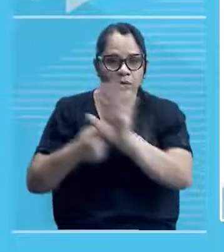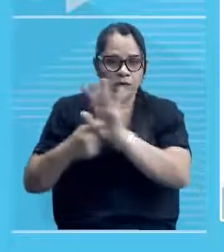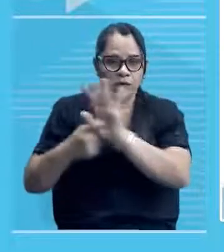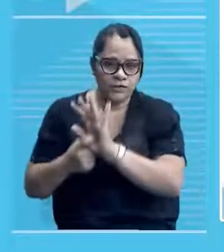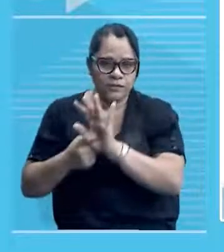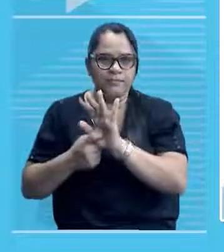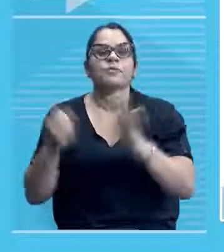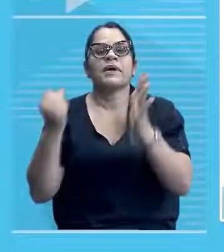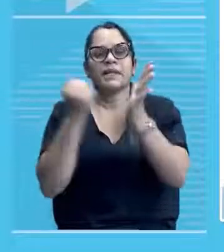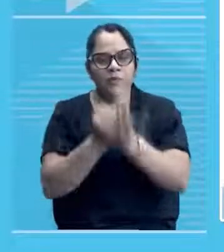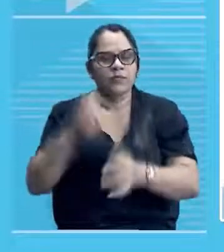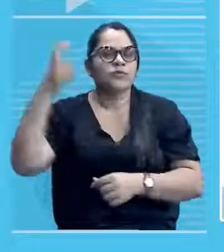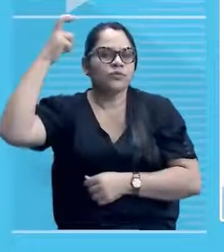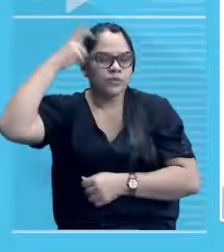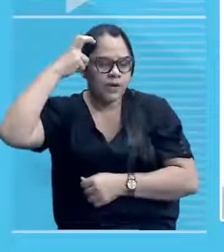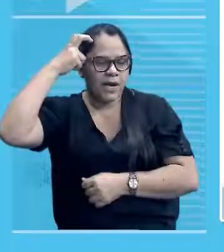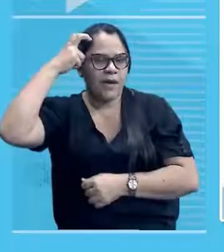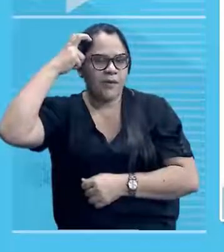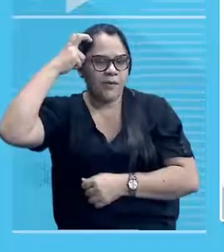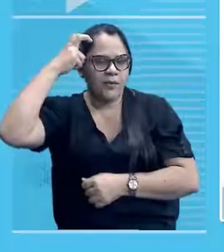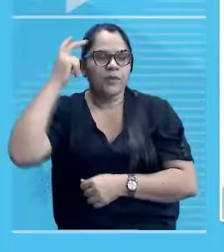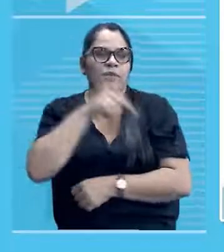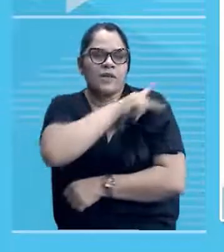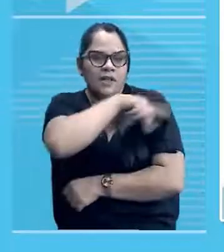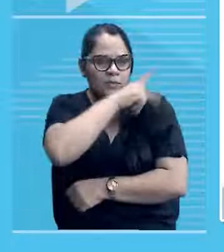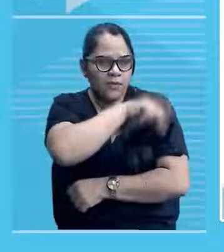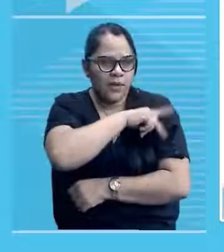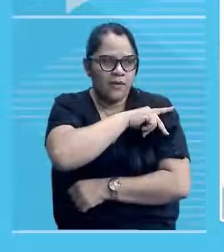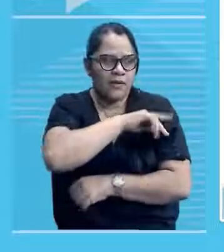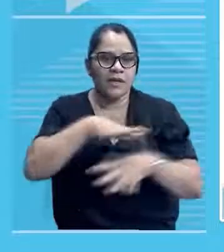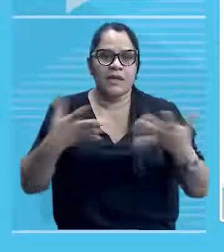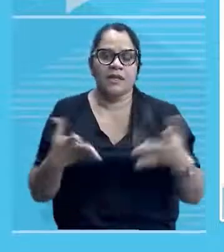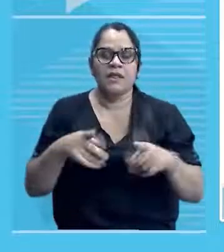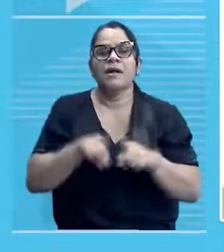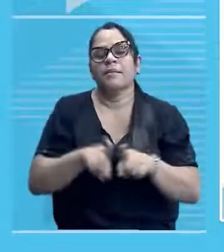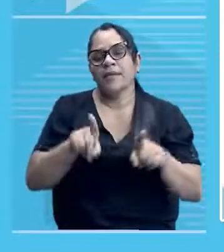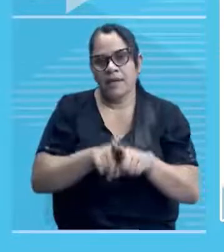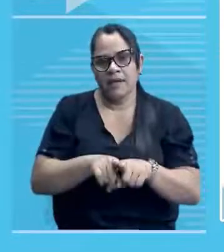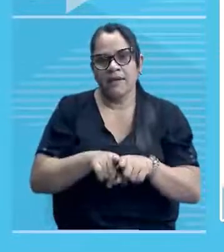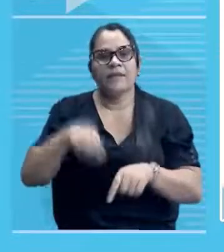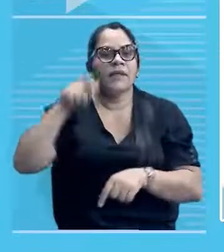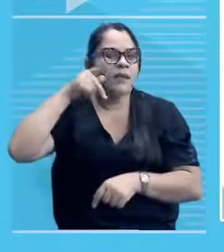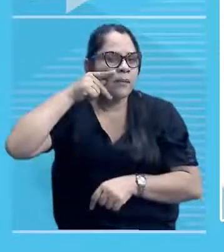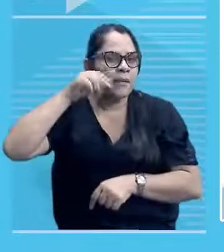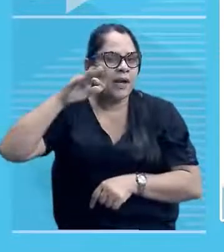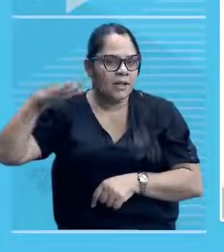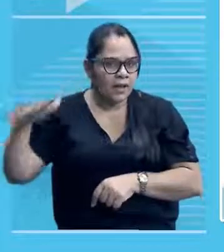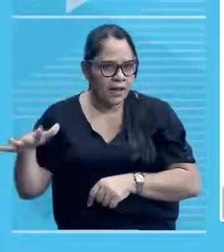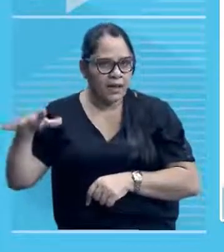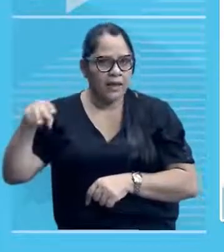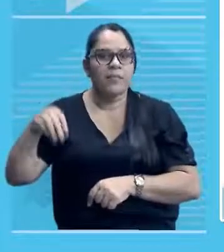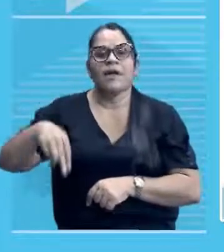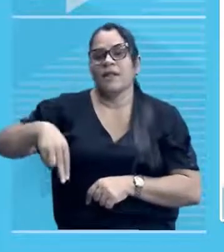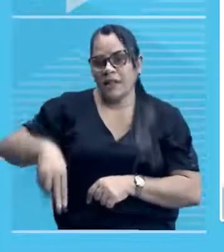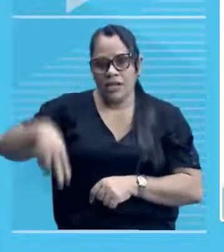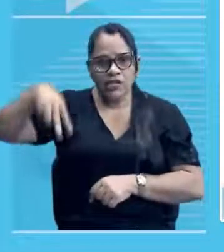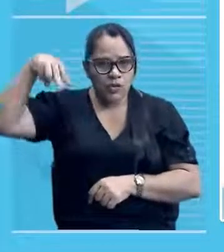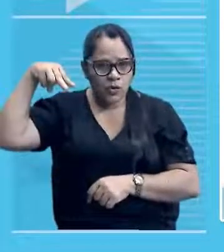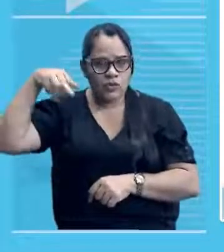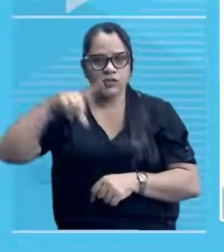Picos, tá? E aí em Parnaíba, na parte norte, nós podemos destacar o quê? Nós temos